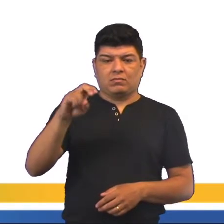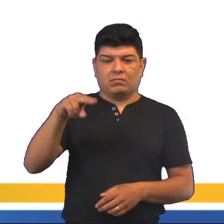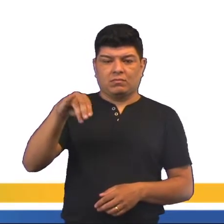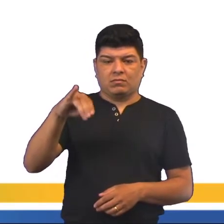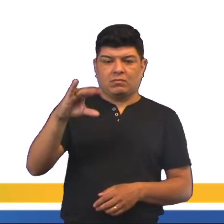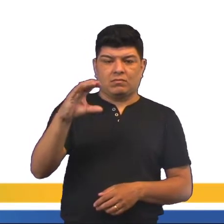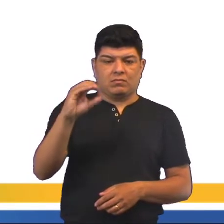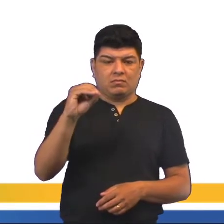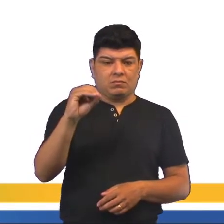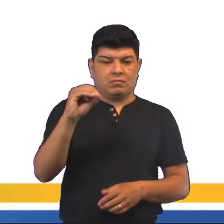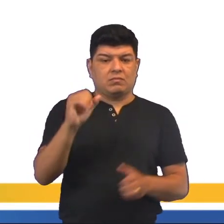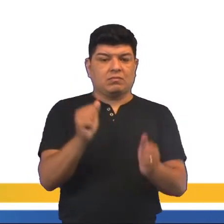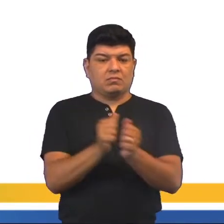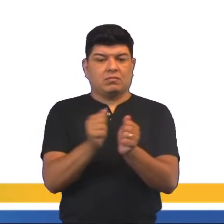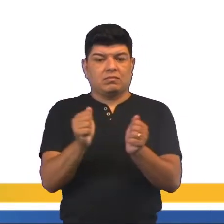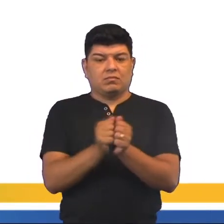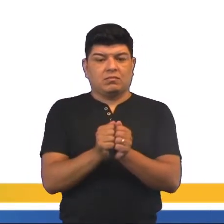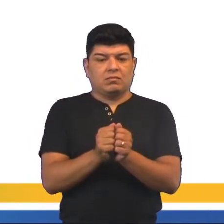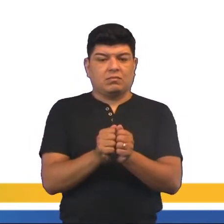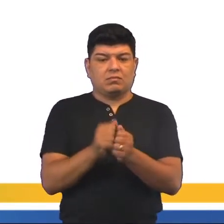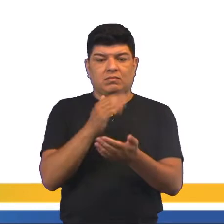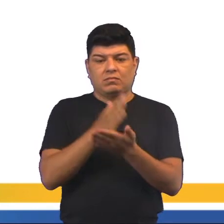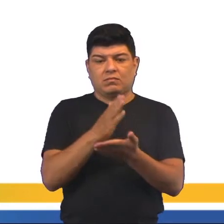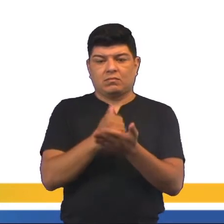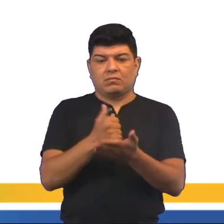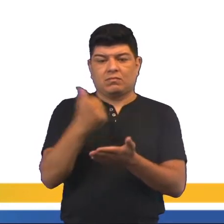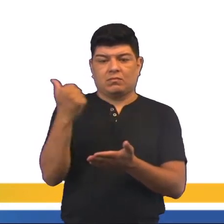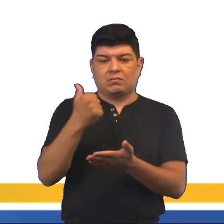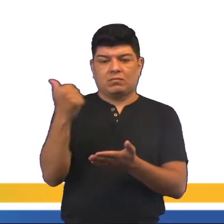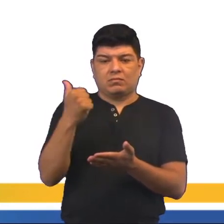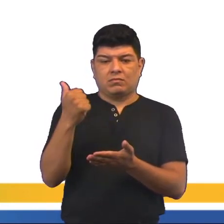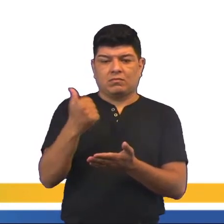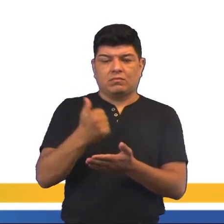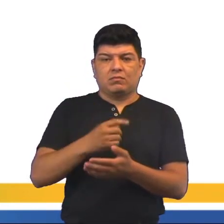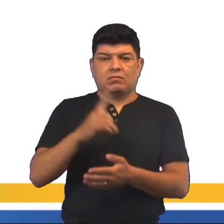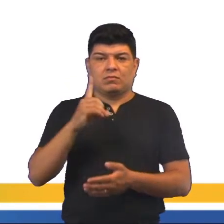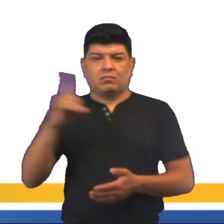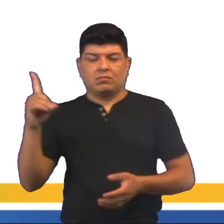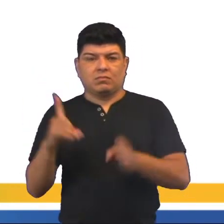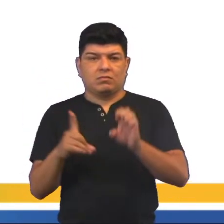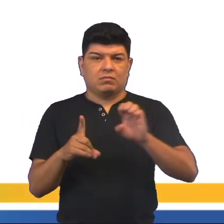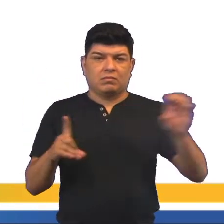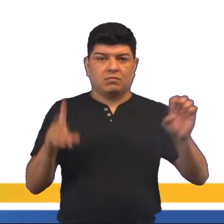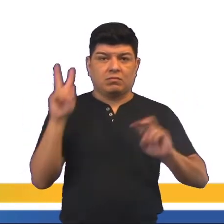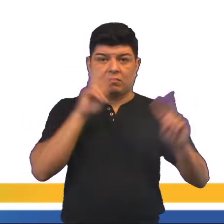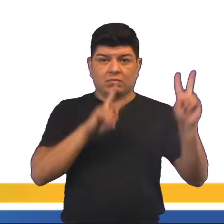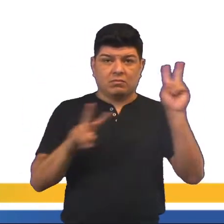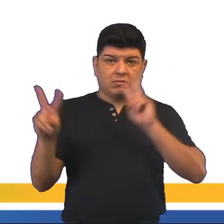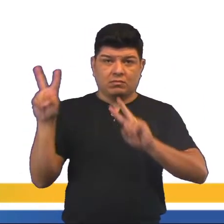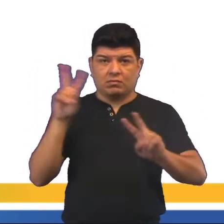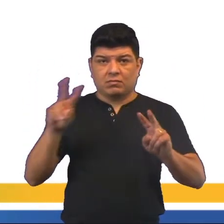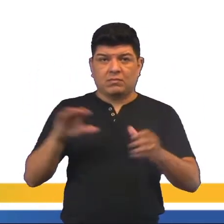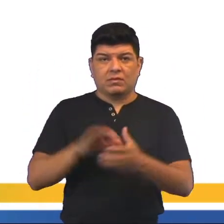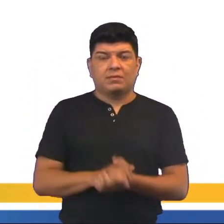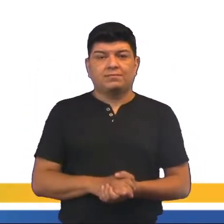ocupa com a representação. Divide-se primeiramente em direita e esquerda, conforme a visão do público.